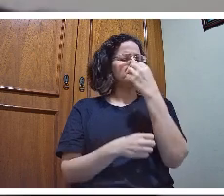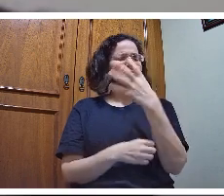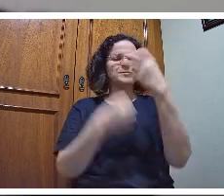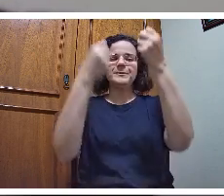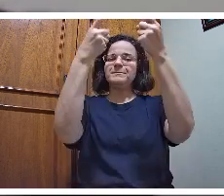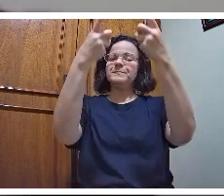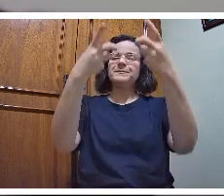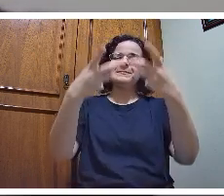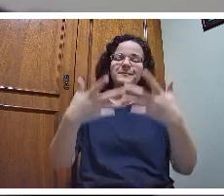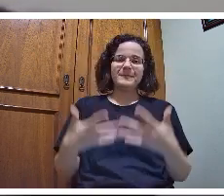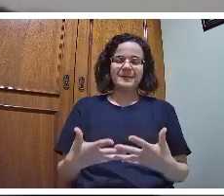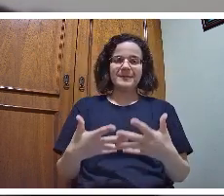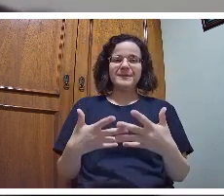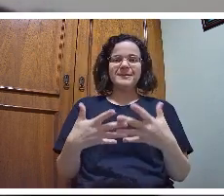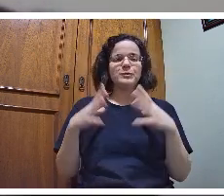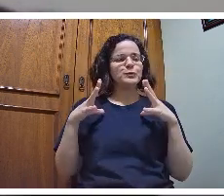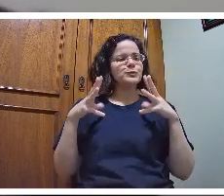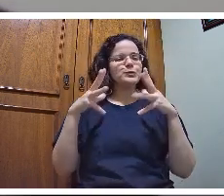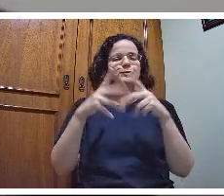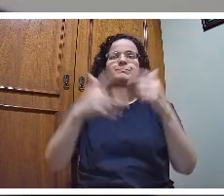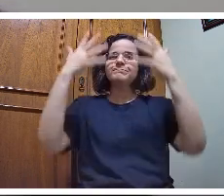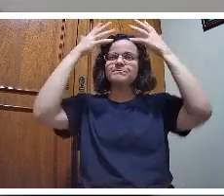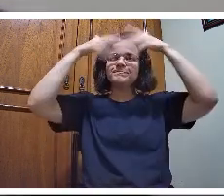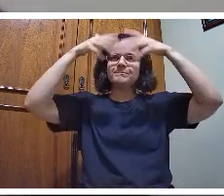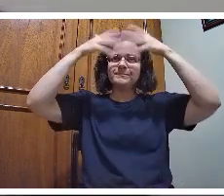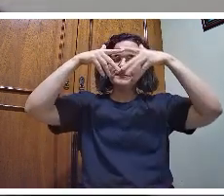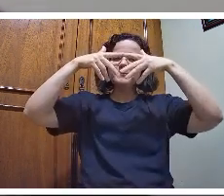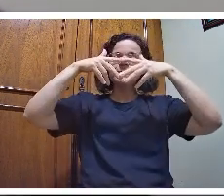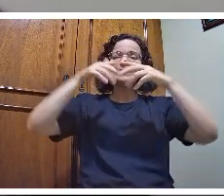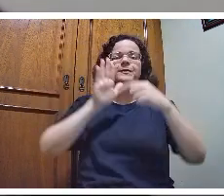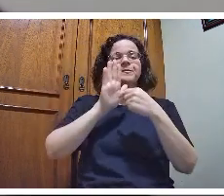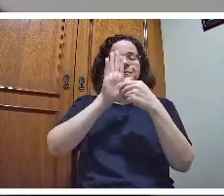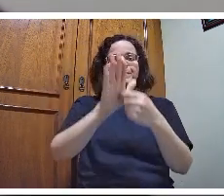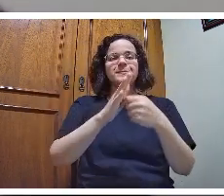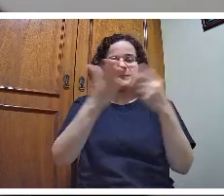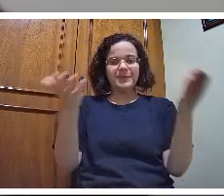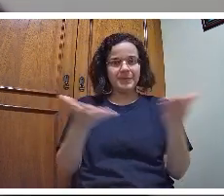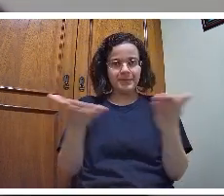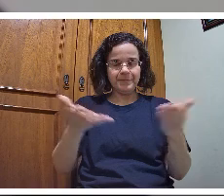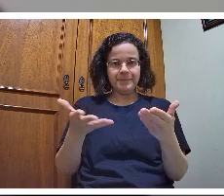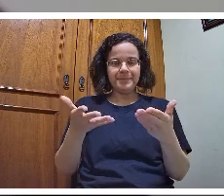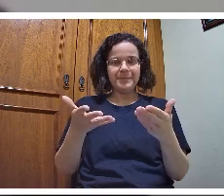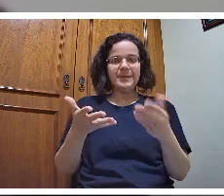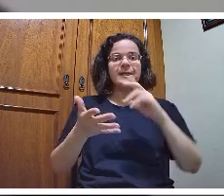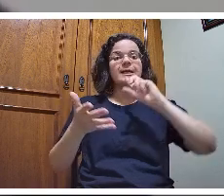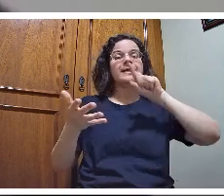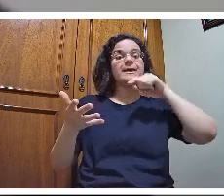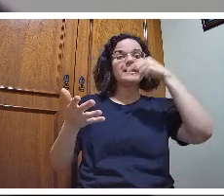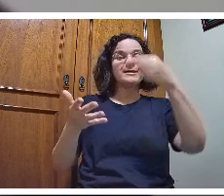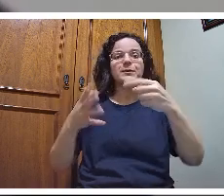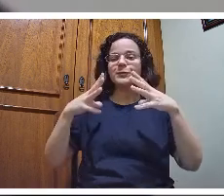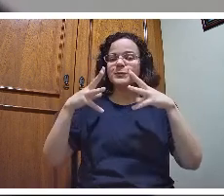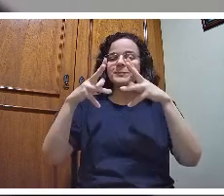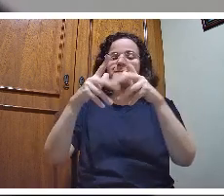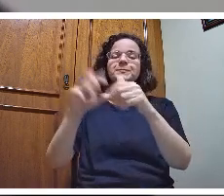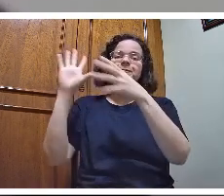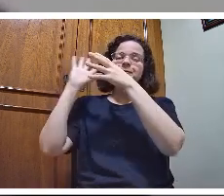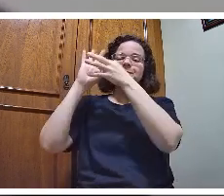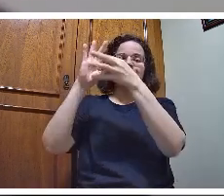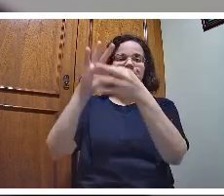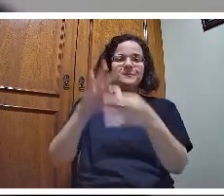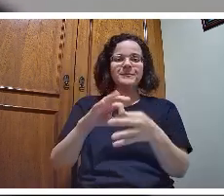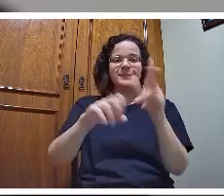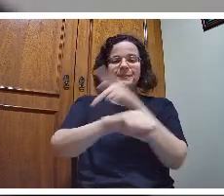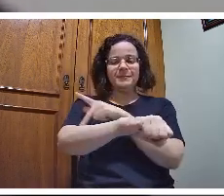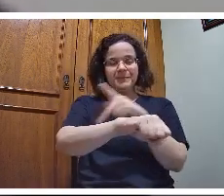que nos trouxe aqui e após toda essa contextualização da pedagogia histórico-crítica e fazendo uma